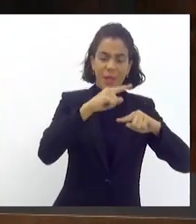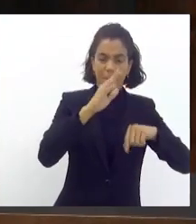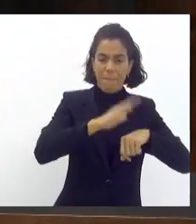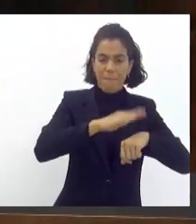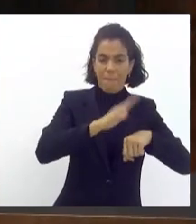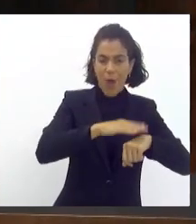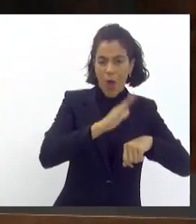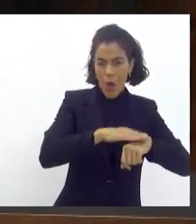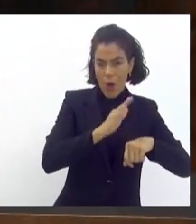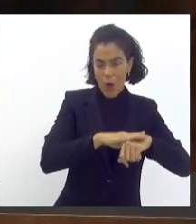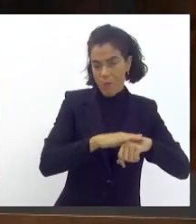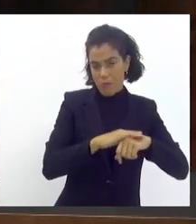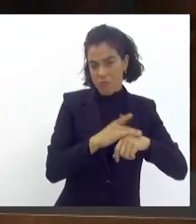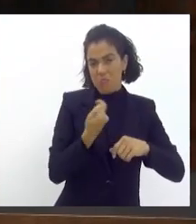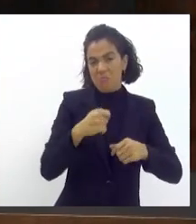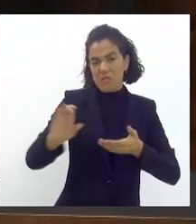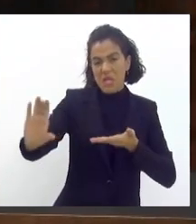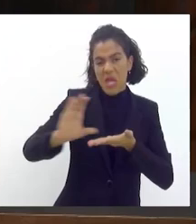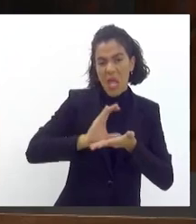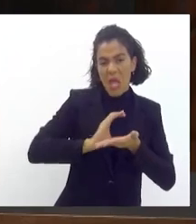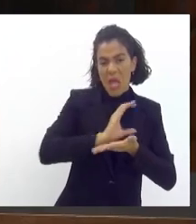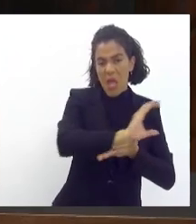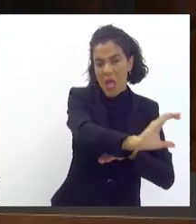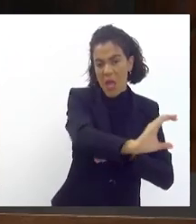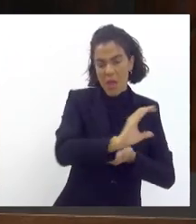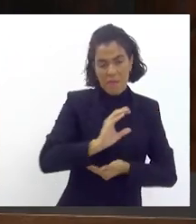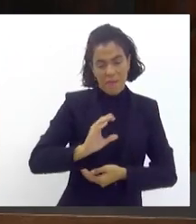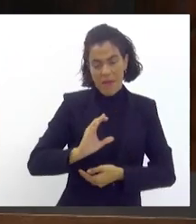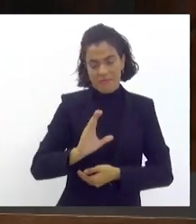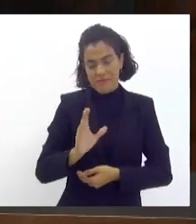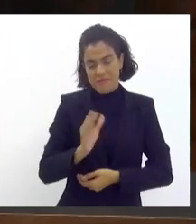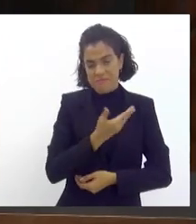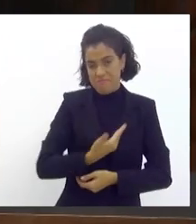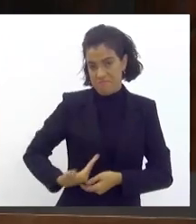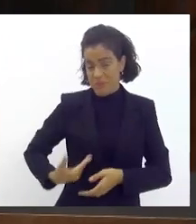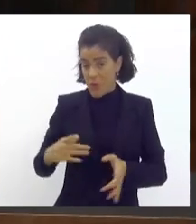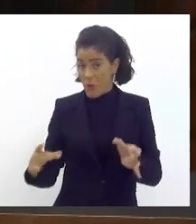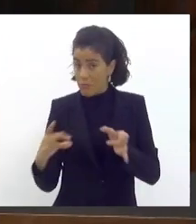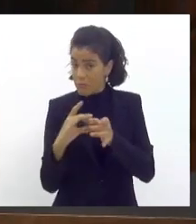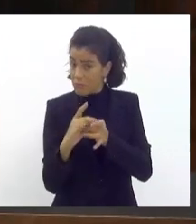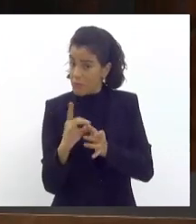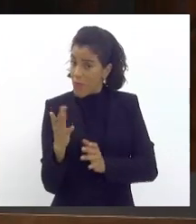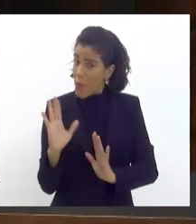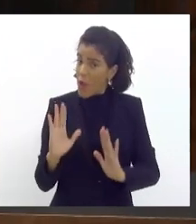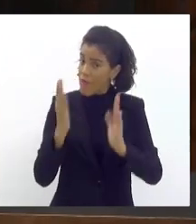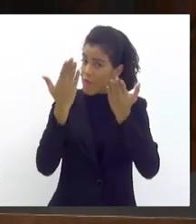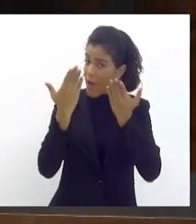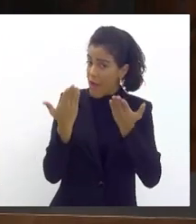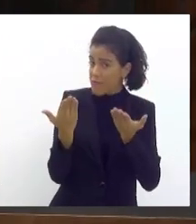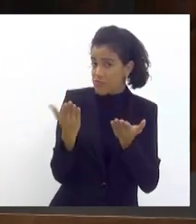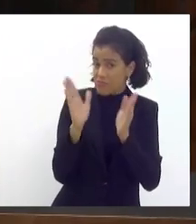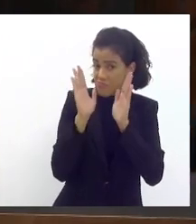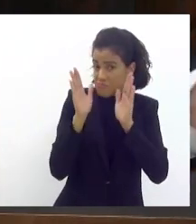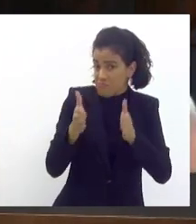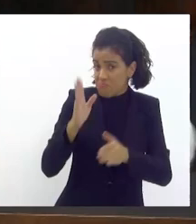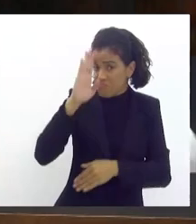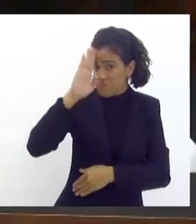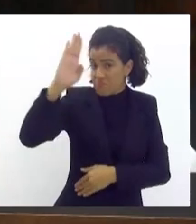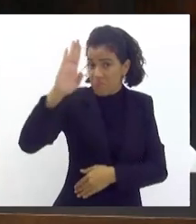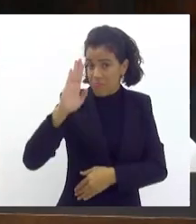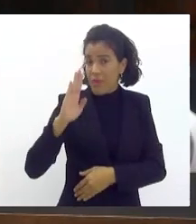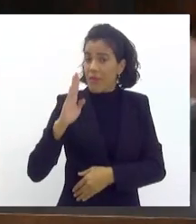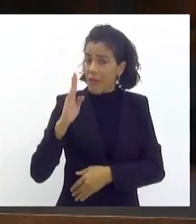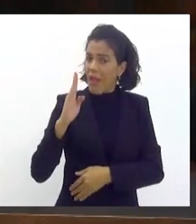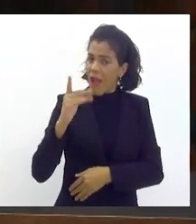e que não precisa de repasse público, e eu me filio até a essa corrente, no sentido de que é uma festa prioritária, fundamental para o Rio de Janeiro, que ela